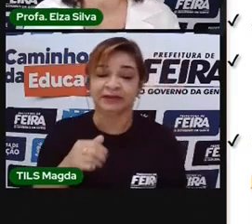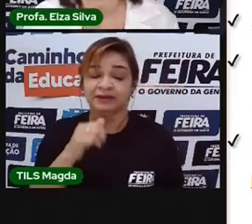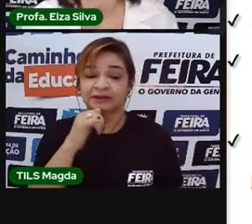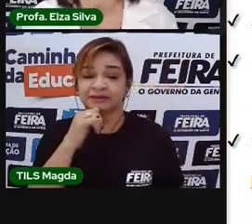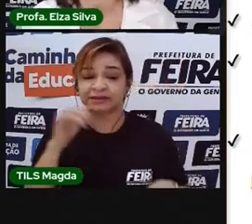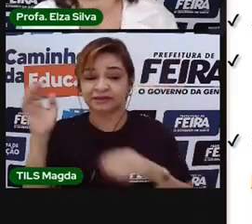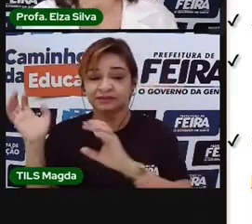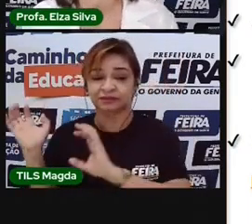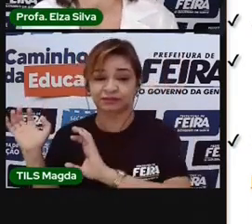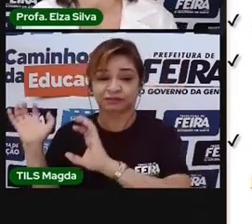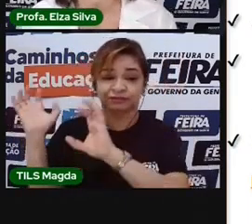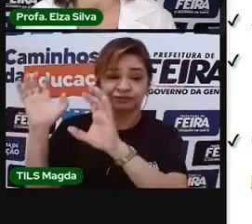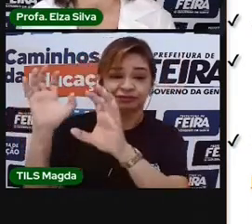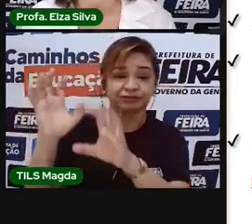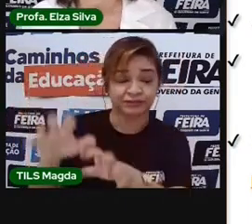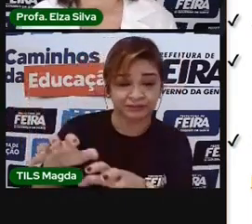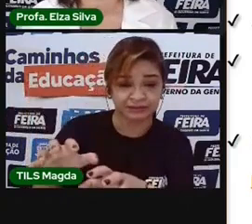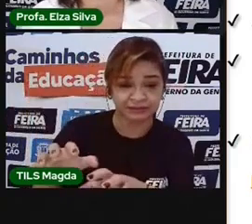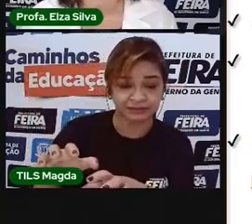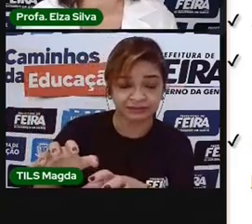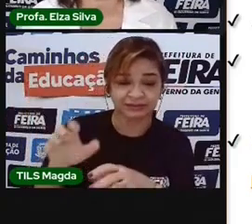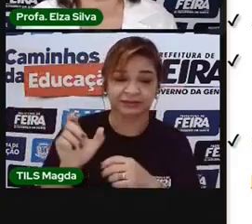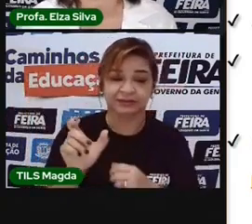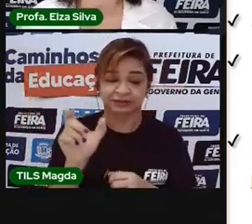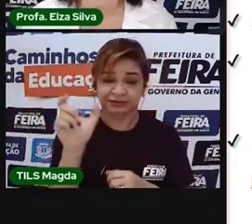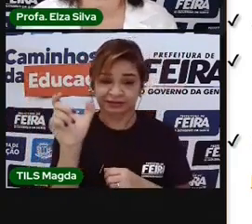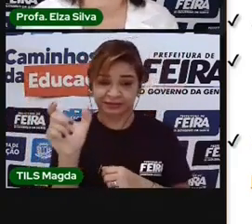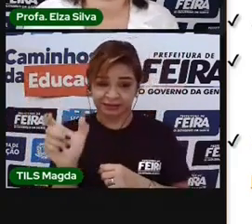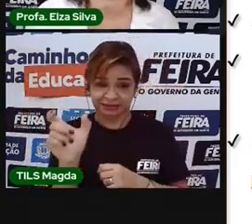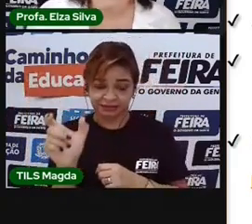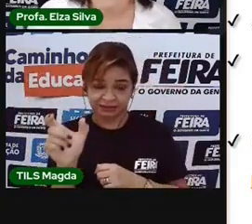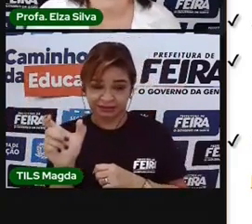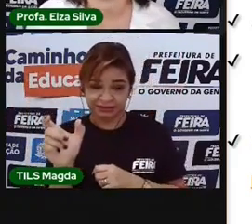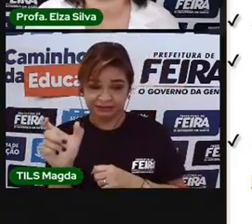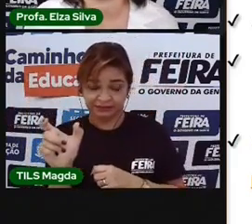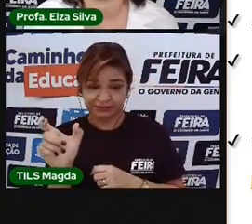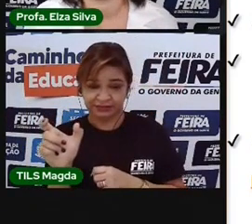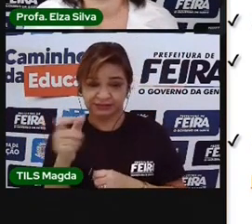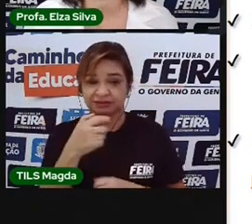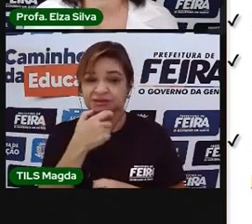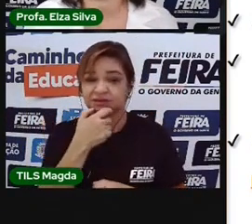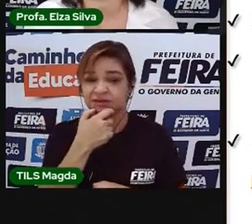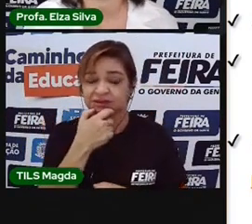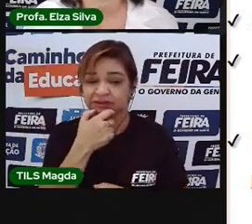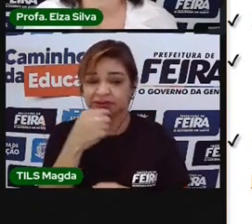escrita como a língua portuguesa, mas ela veio da língua inglesa. Basquetebol.